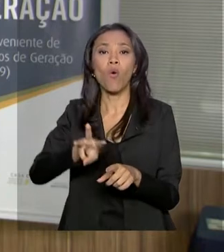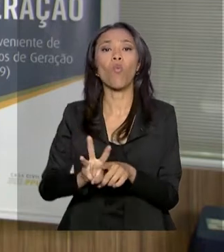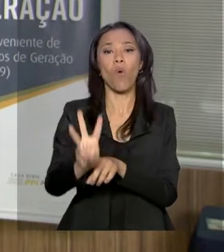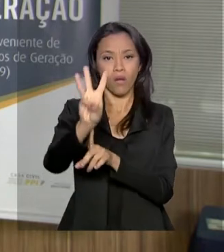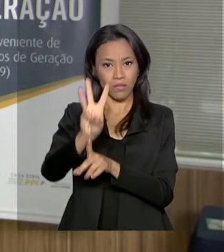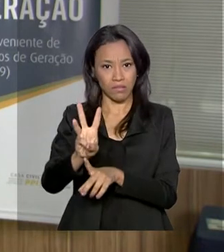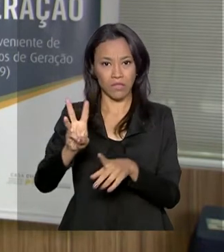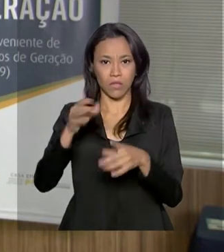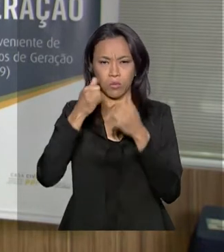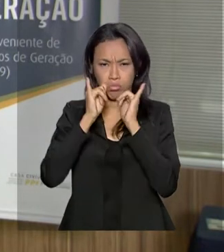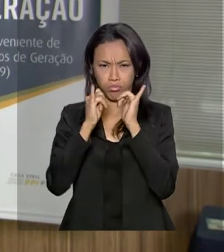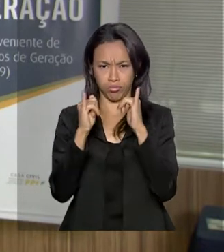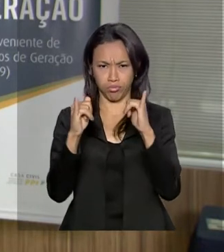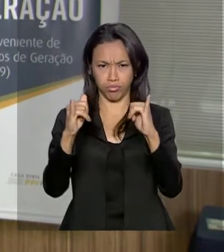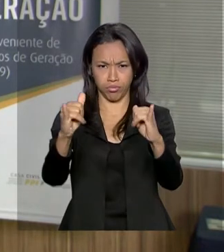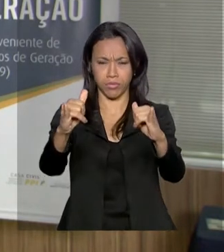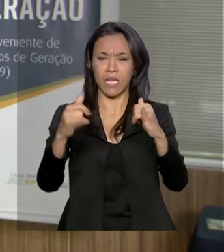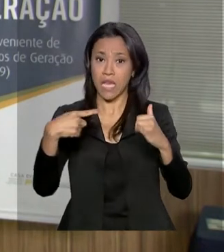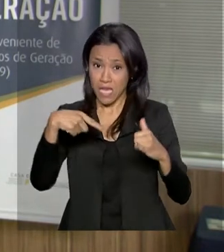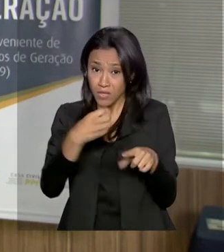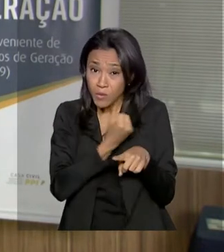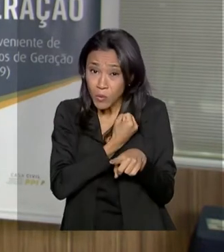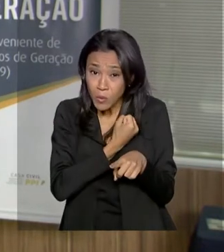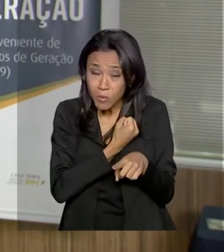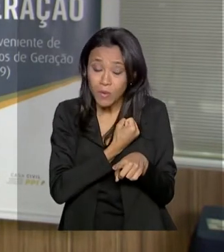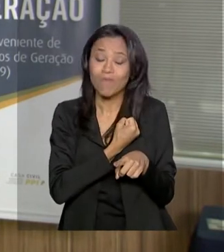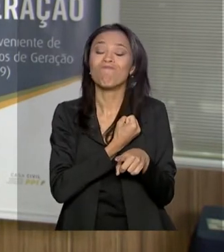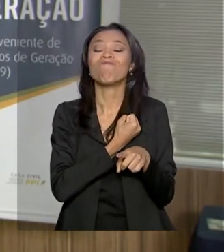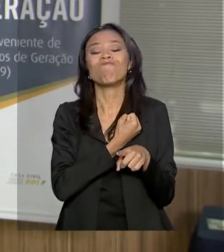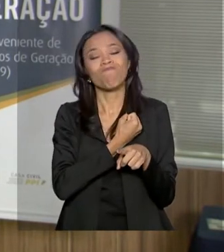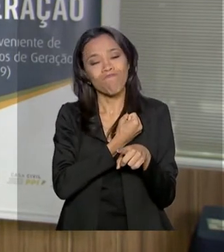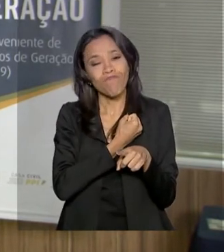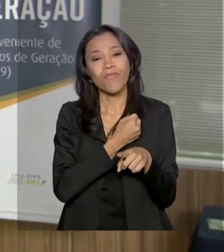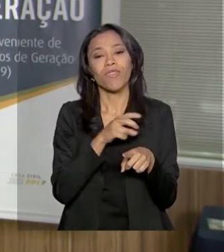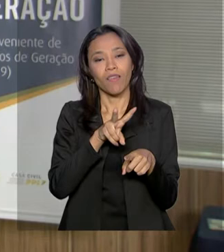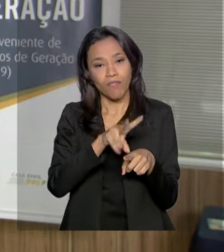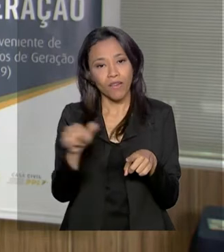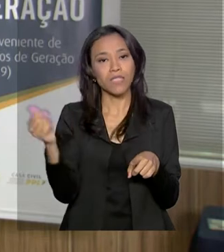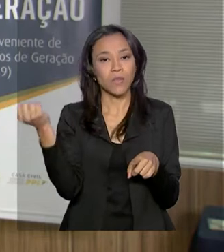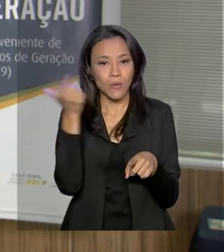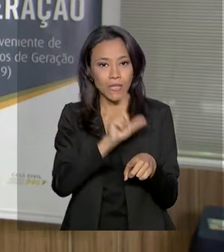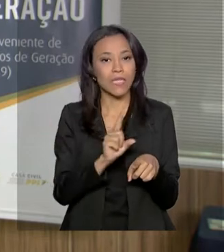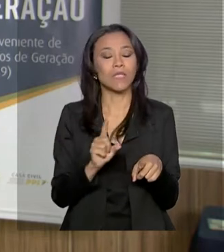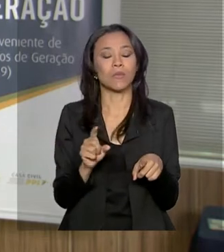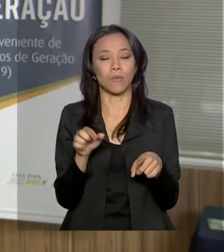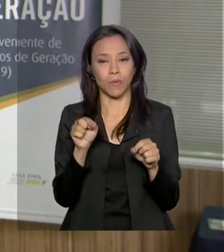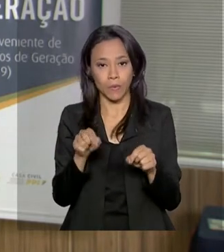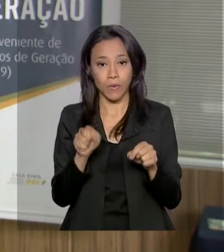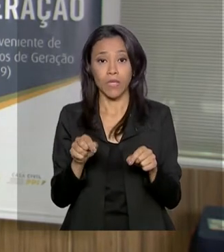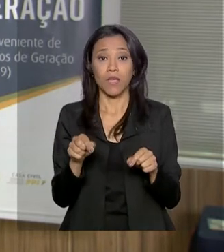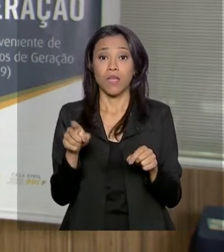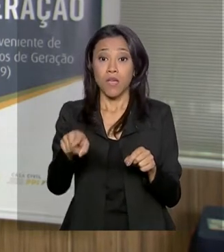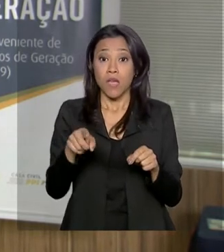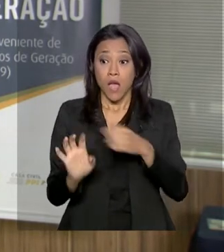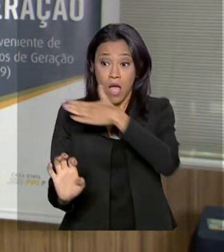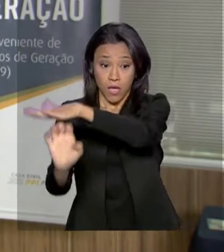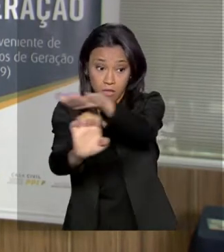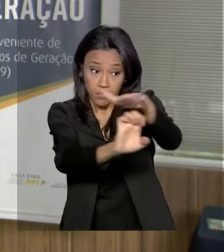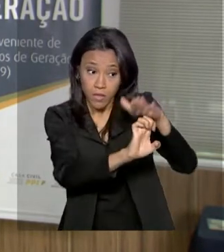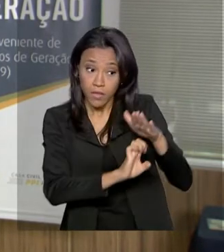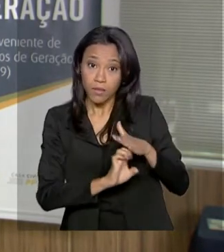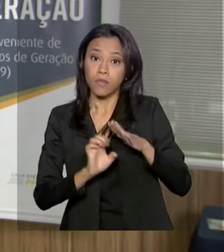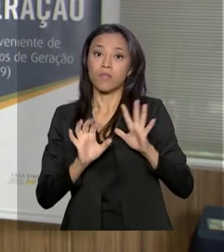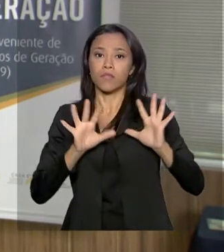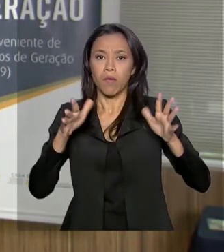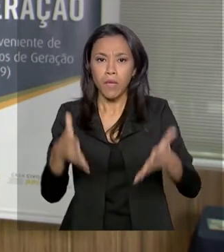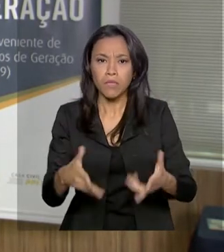dificilmente este número será atingido neste leilão. A quantidade de empreendimentos e de energia que